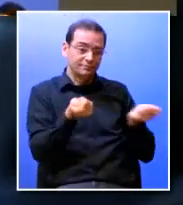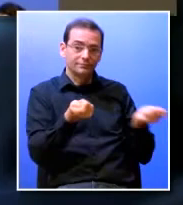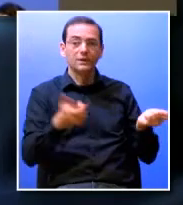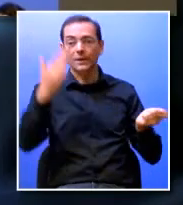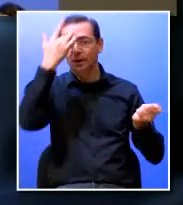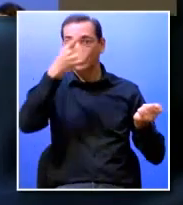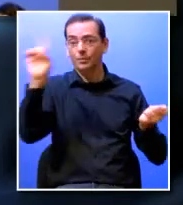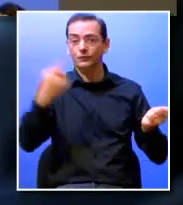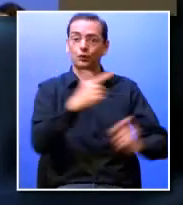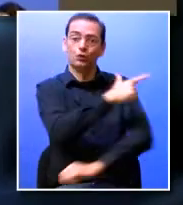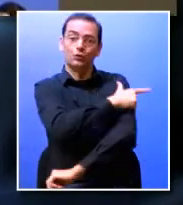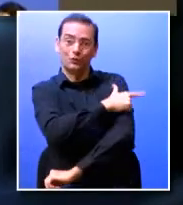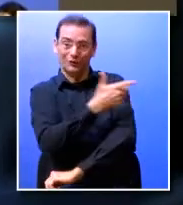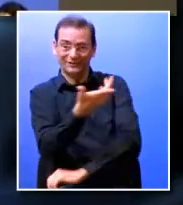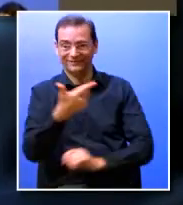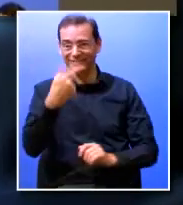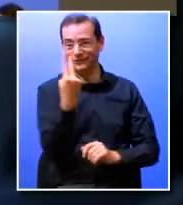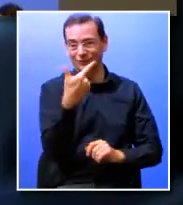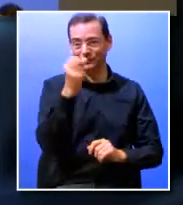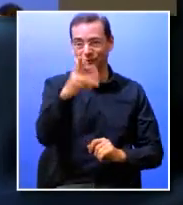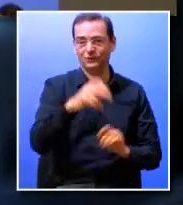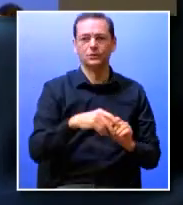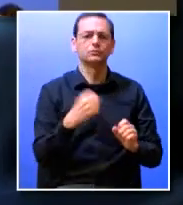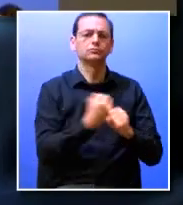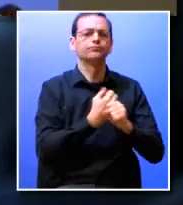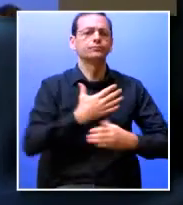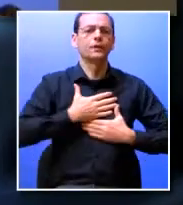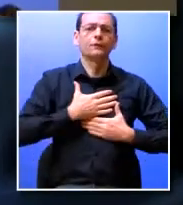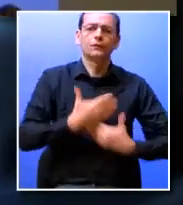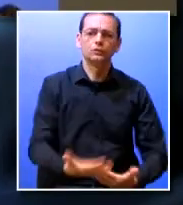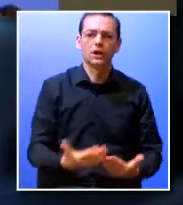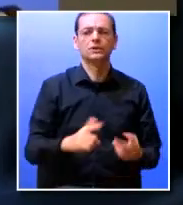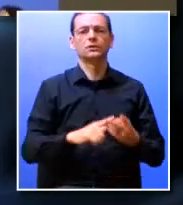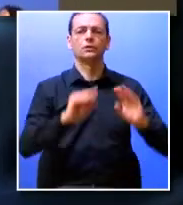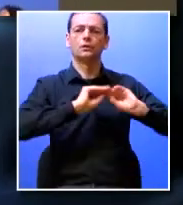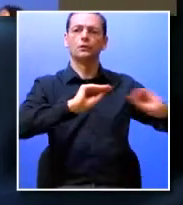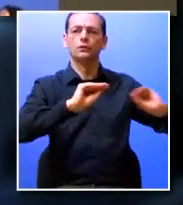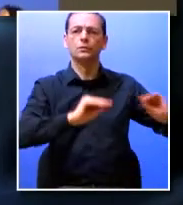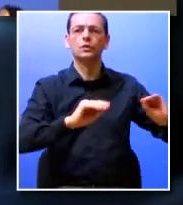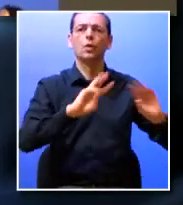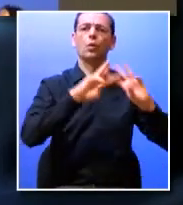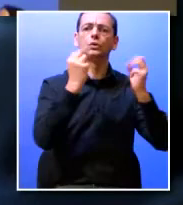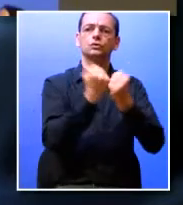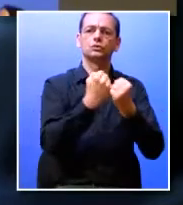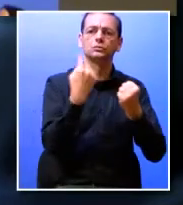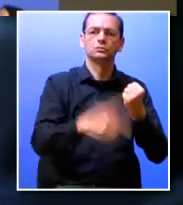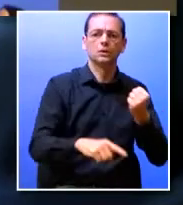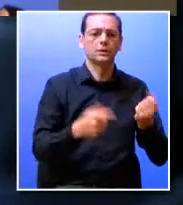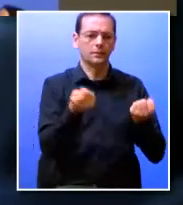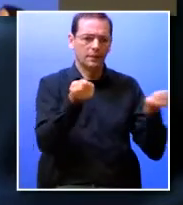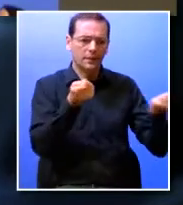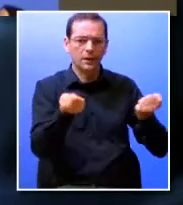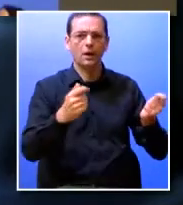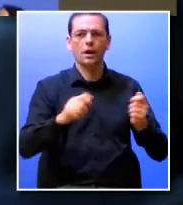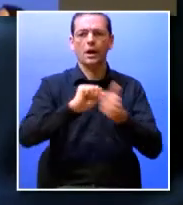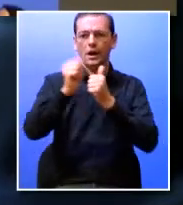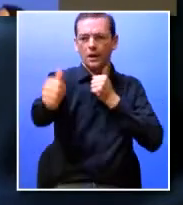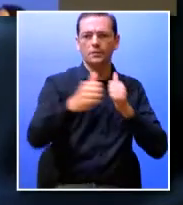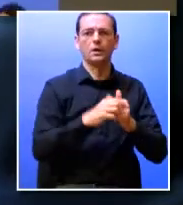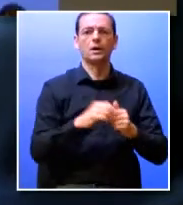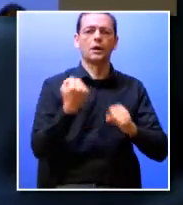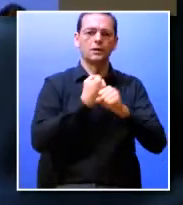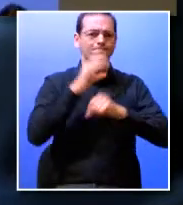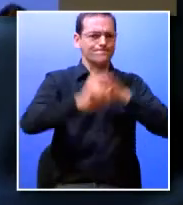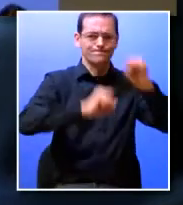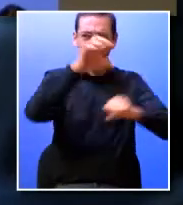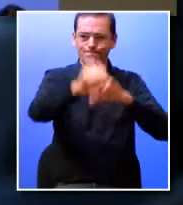doutores e desenvolvem um conjunto de atividades como voluntariado recebem formação em workshops sobre ideação e learning empreendedorismo por